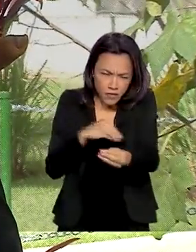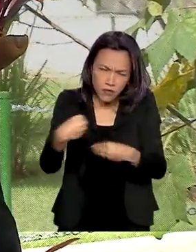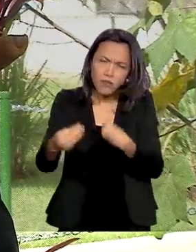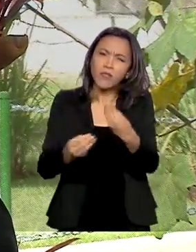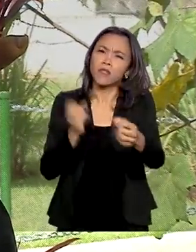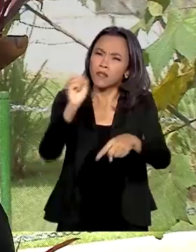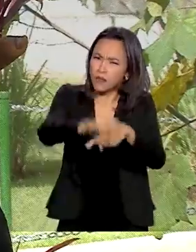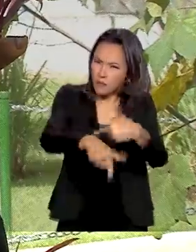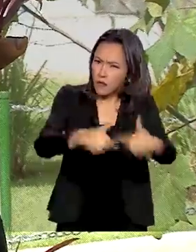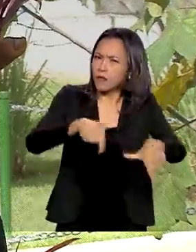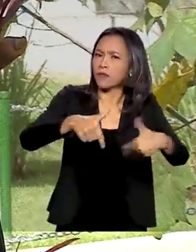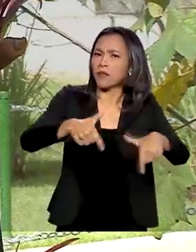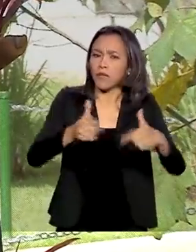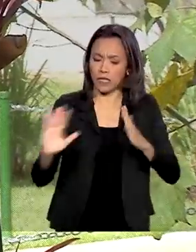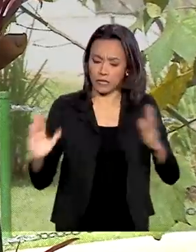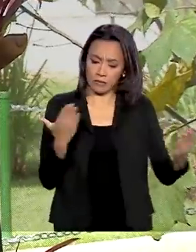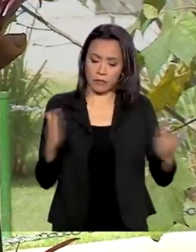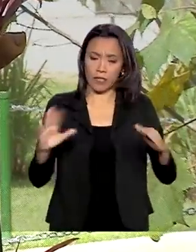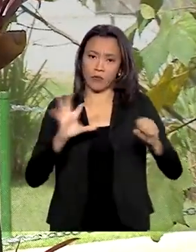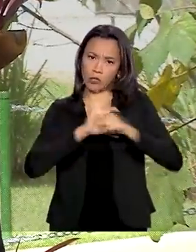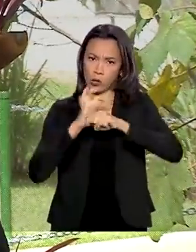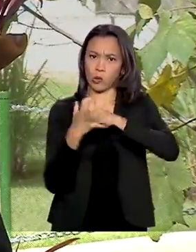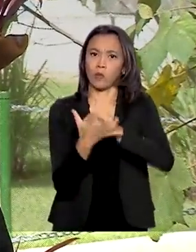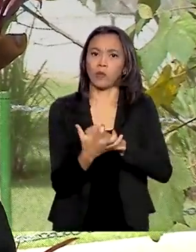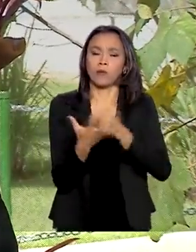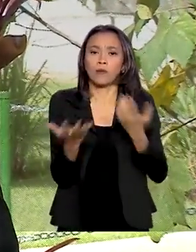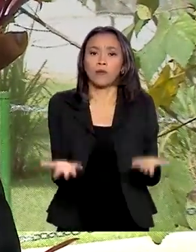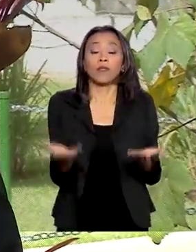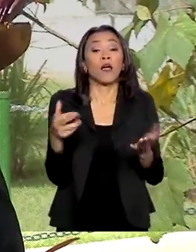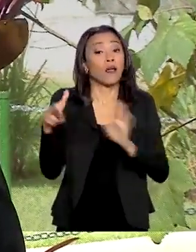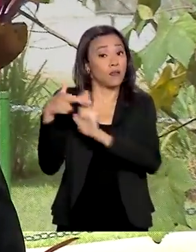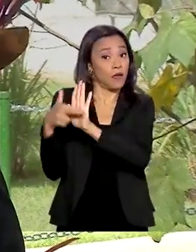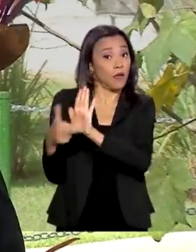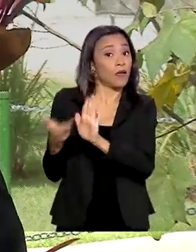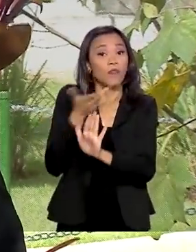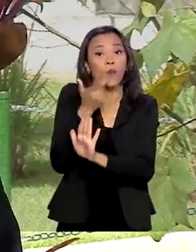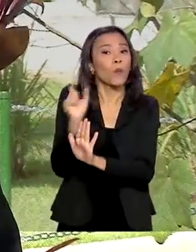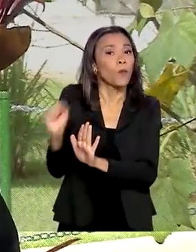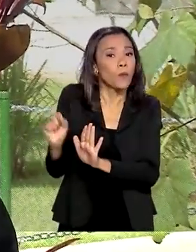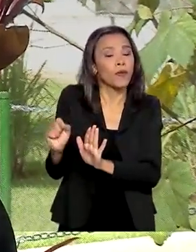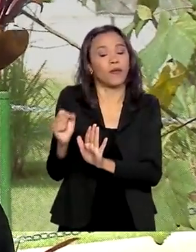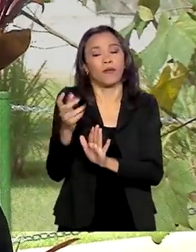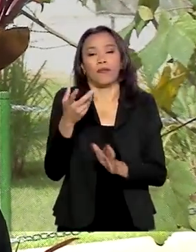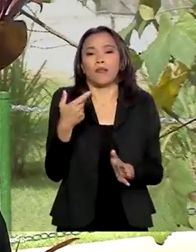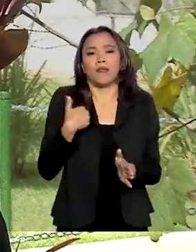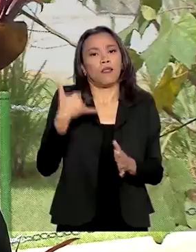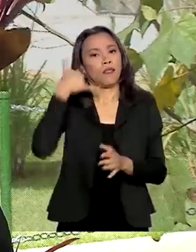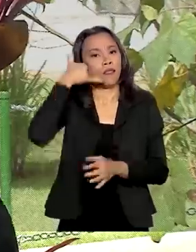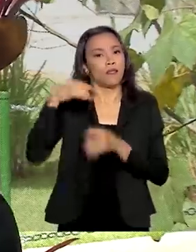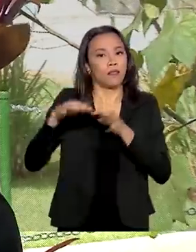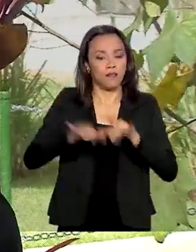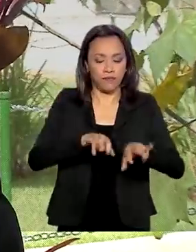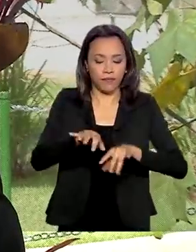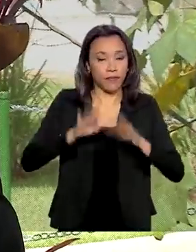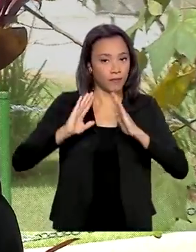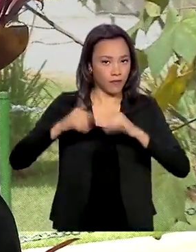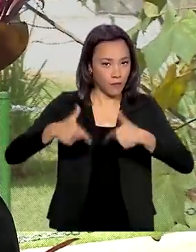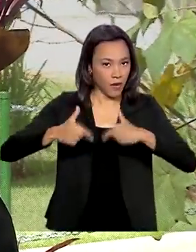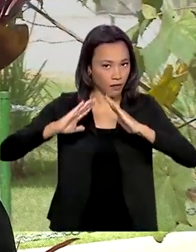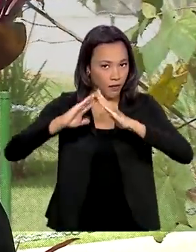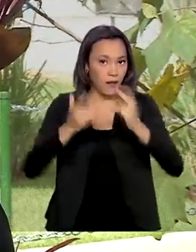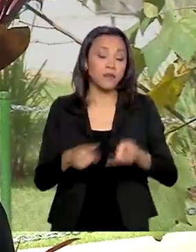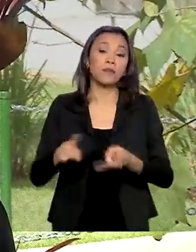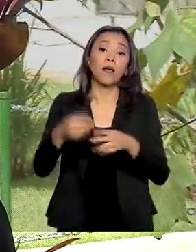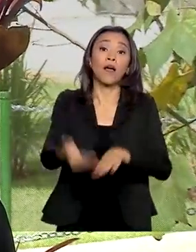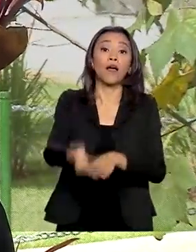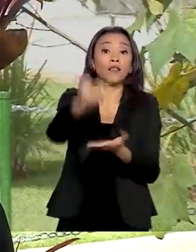durante o período de estado de calamidade pública. A norma regulamenta medidas como o teletrabalho, a antecipação de férias